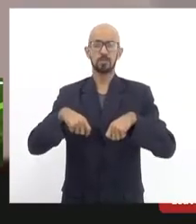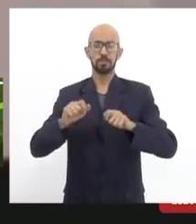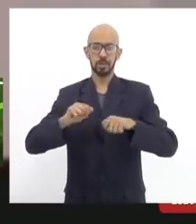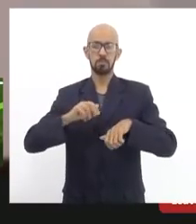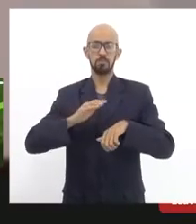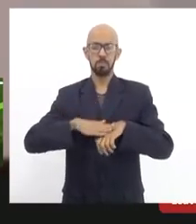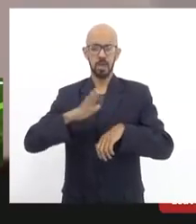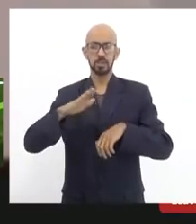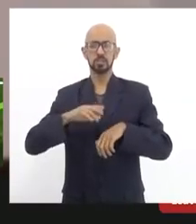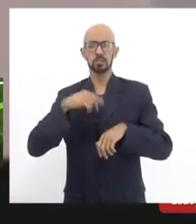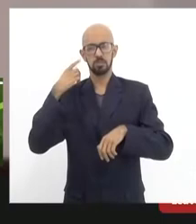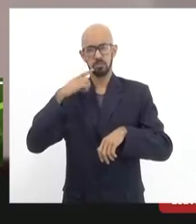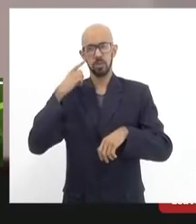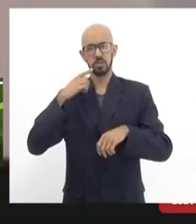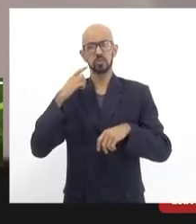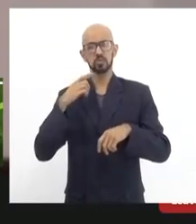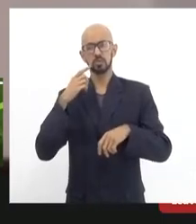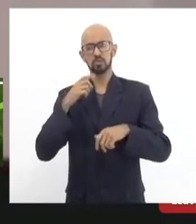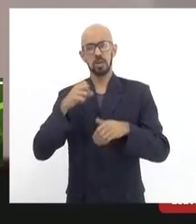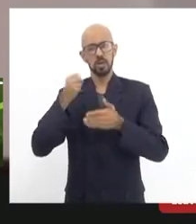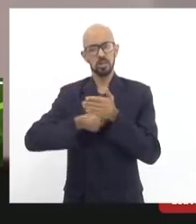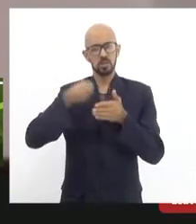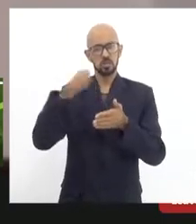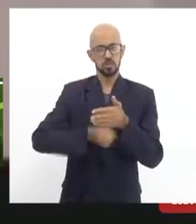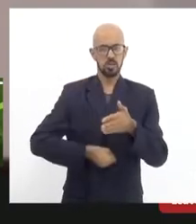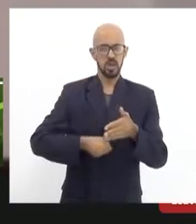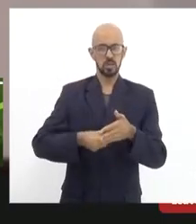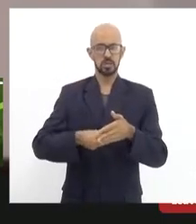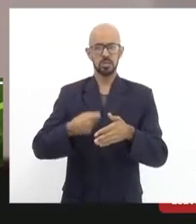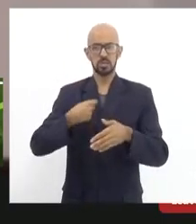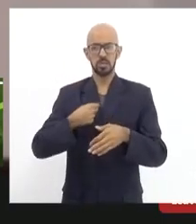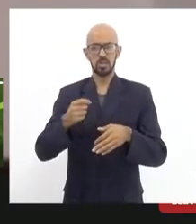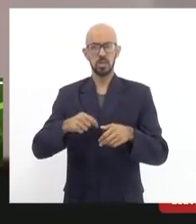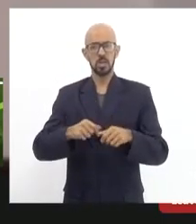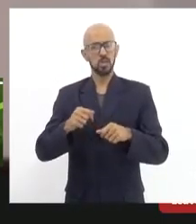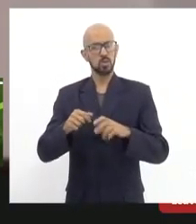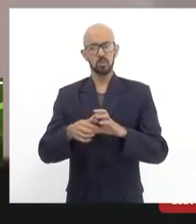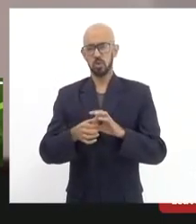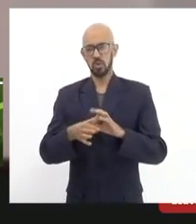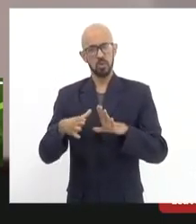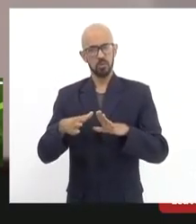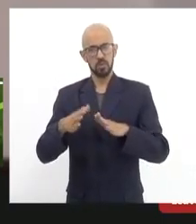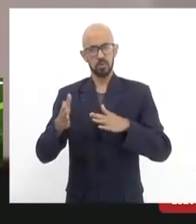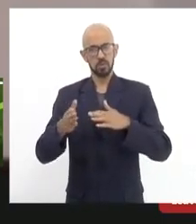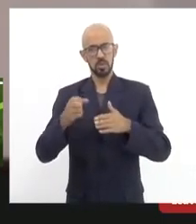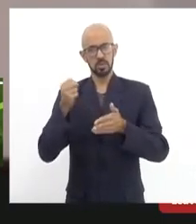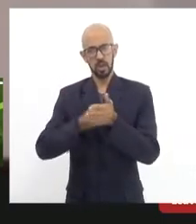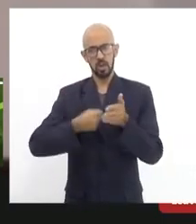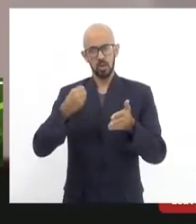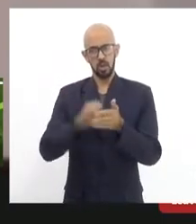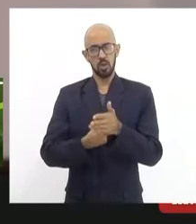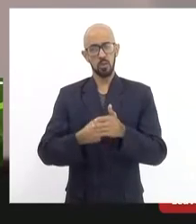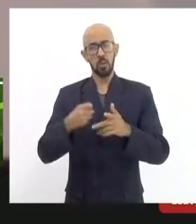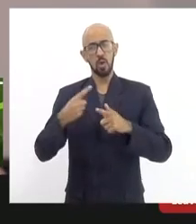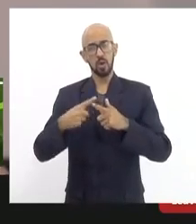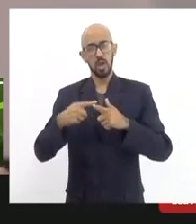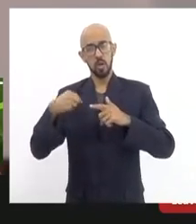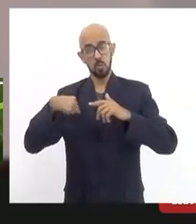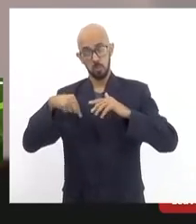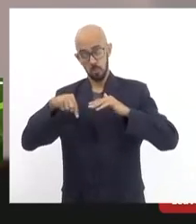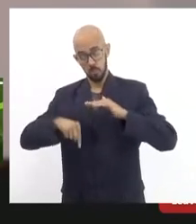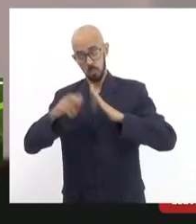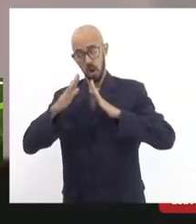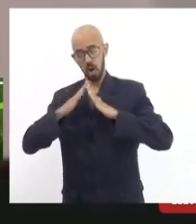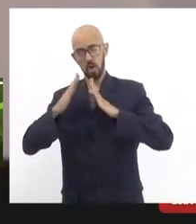mandatos para se somarem a essa batalha eu estou completamente à disposição dessa batalha não só como moradora do bairro mas como